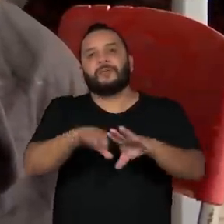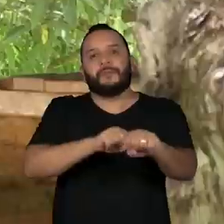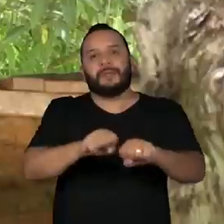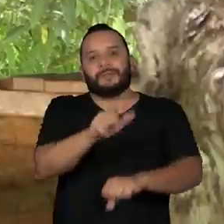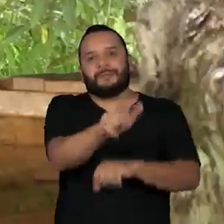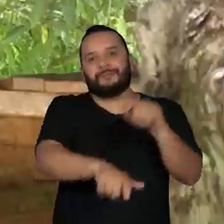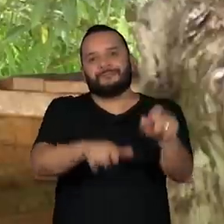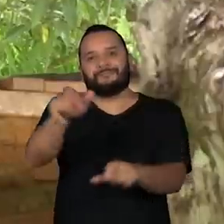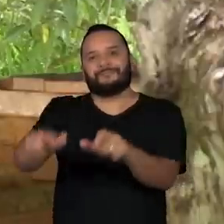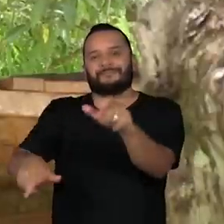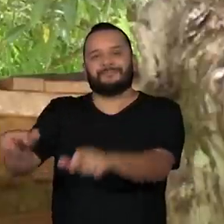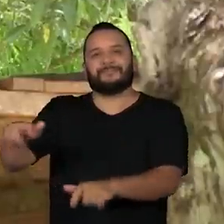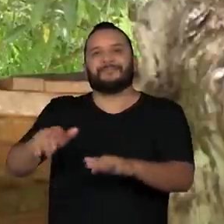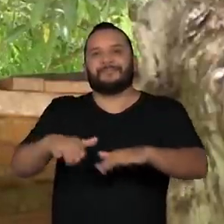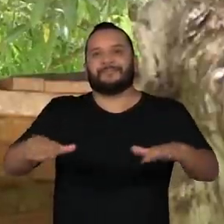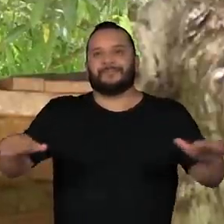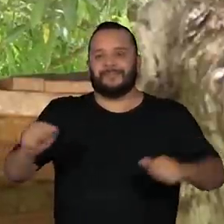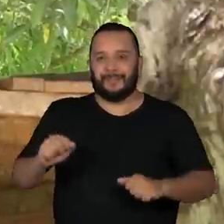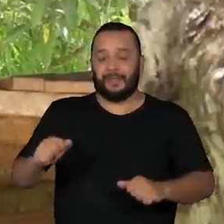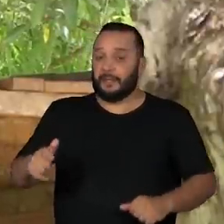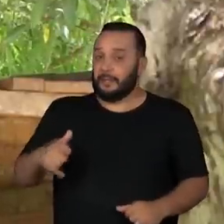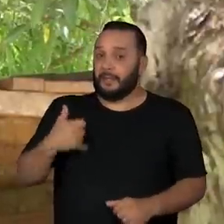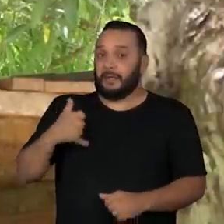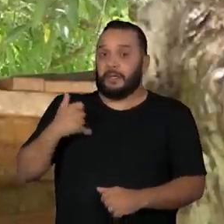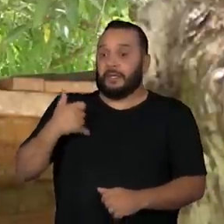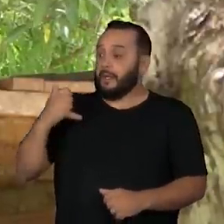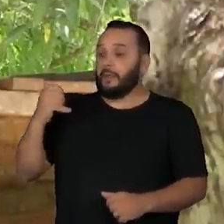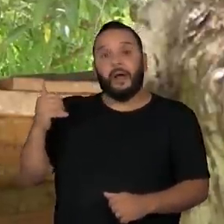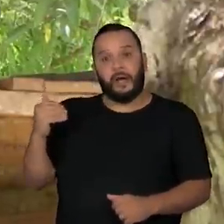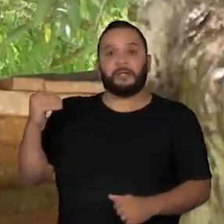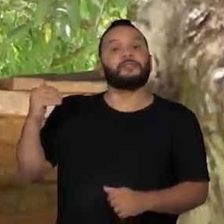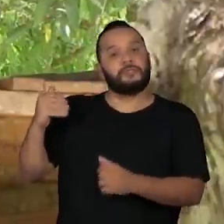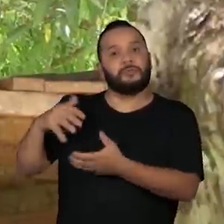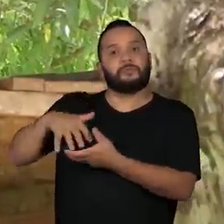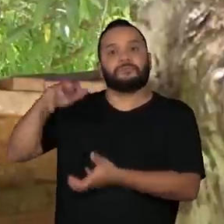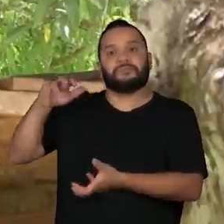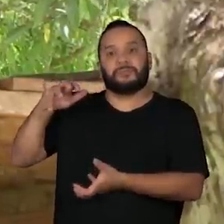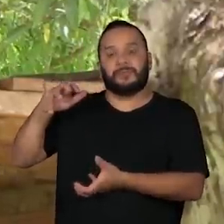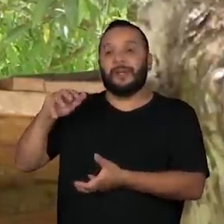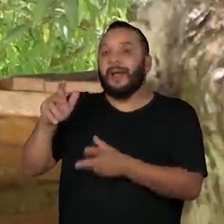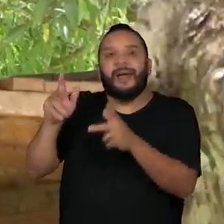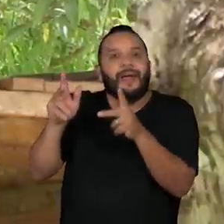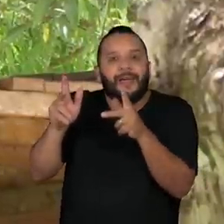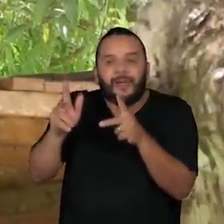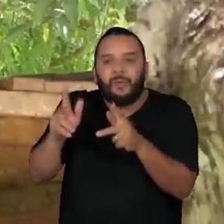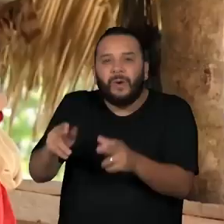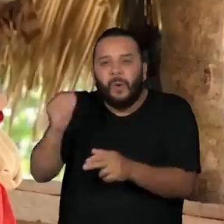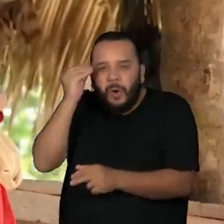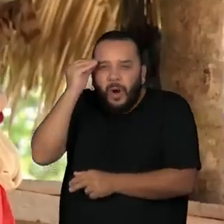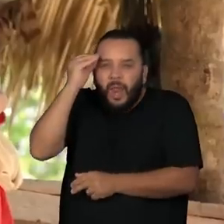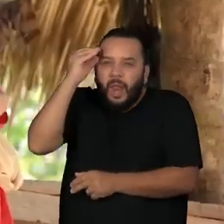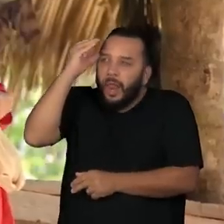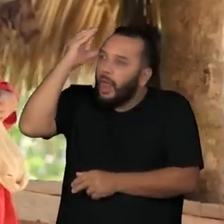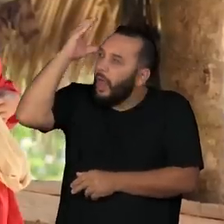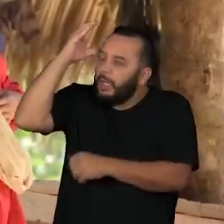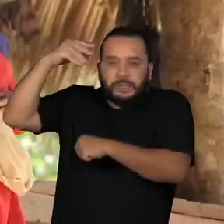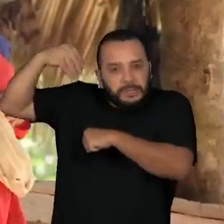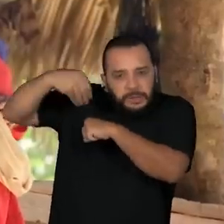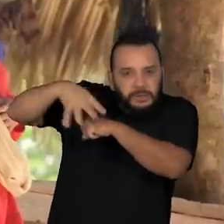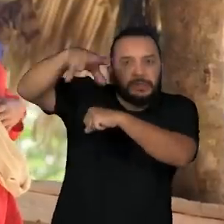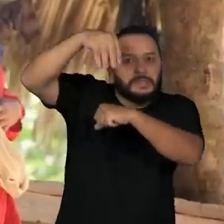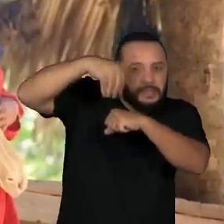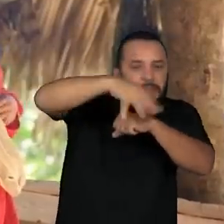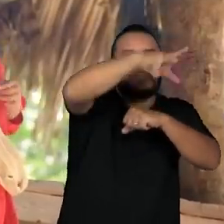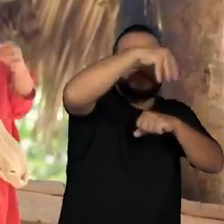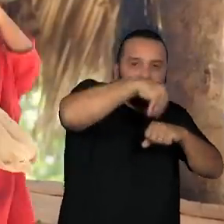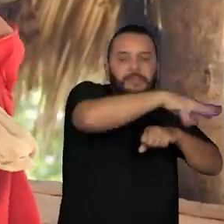Os mais velhos são vistos como bibliotecas da aldeia. Quem viveu mais, traduz a floresta para